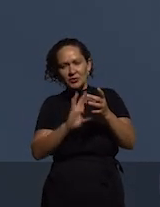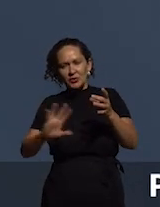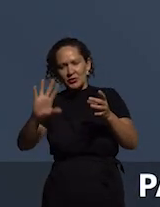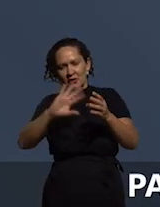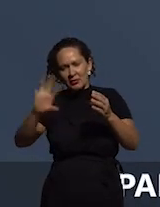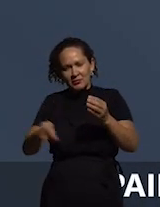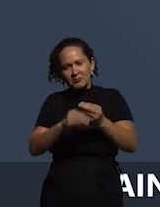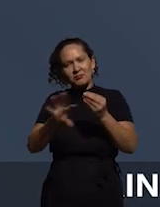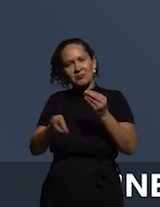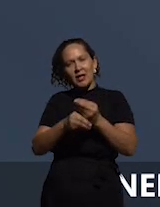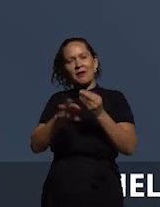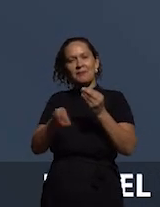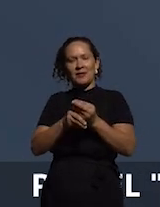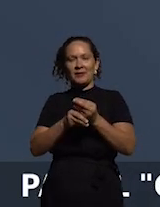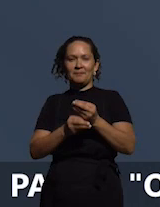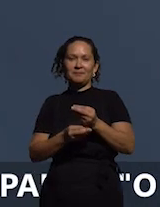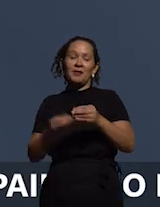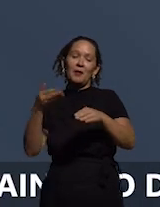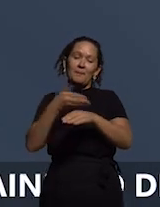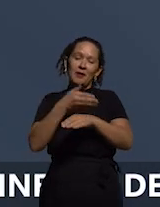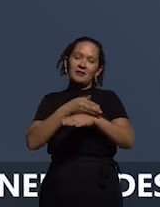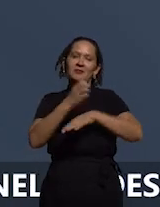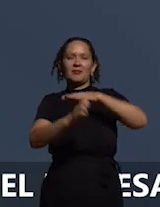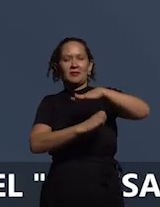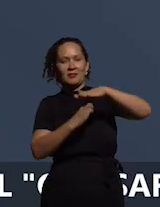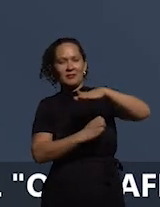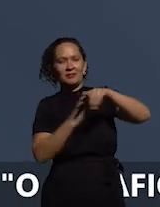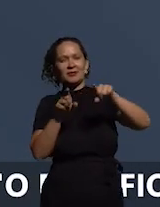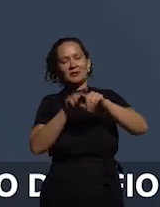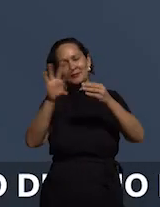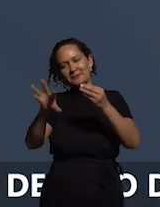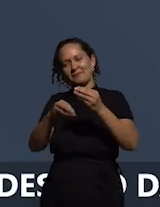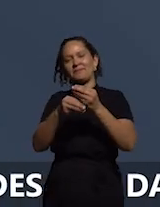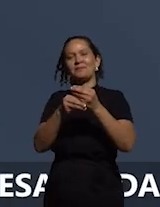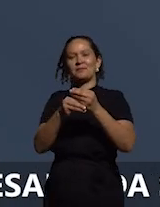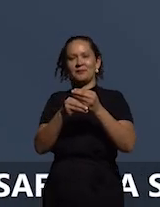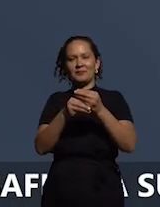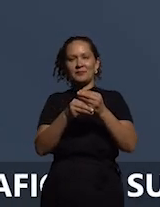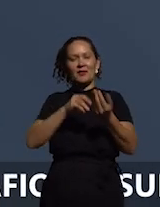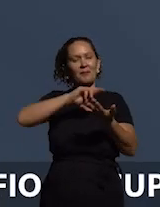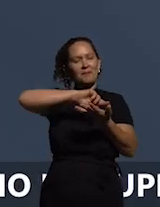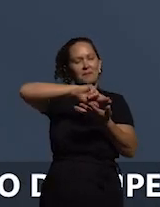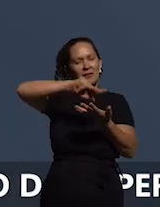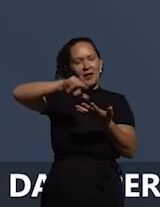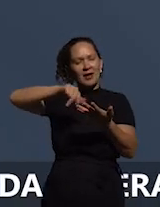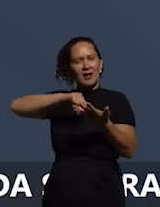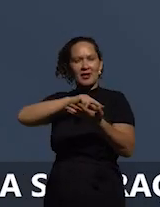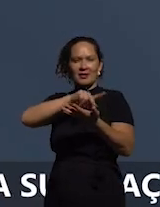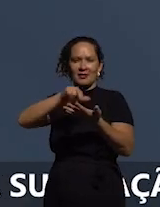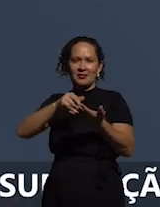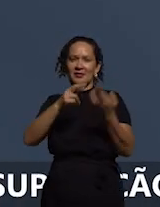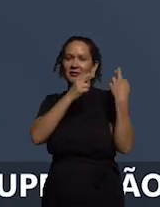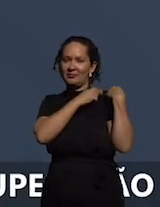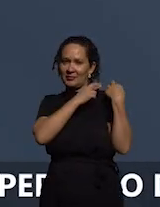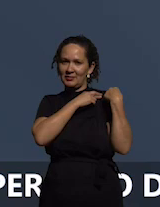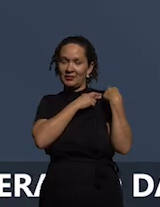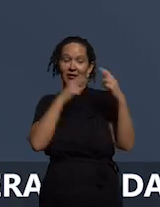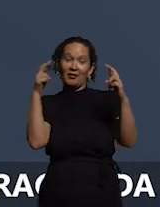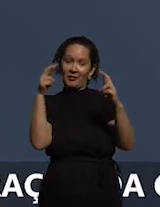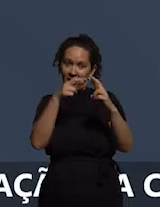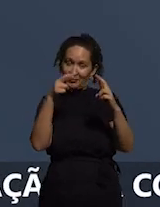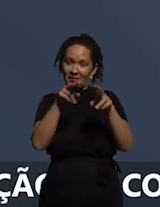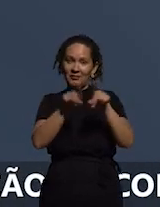incluir as empresas incluir diversos representantes de